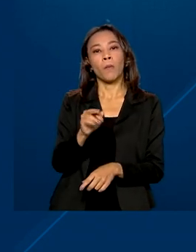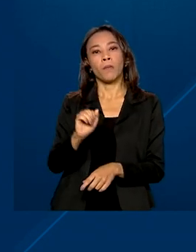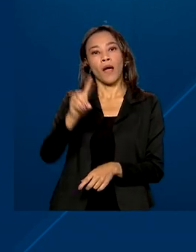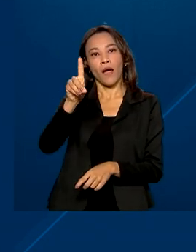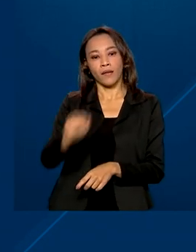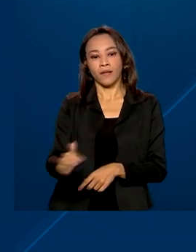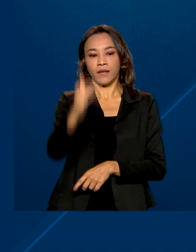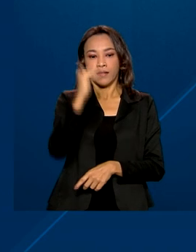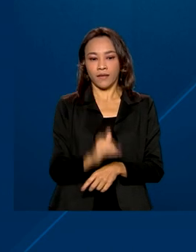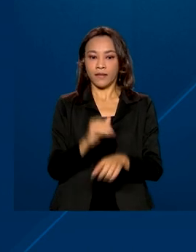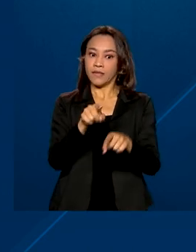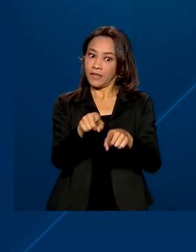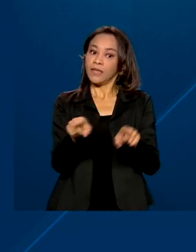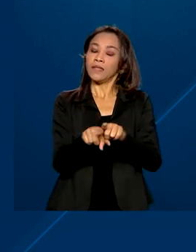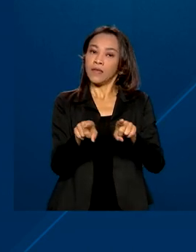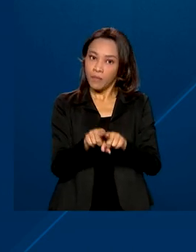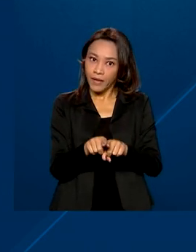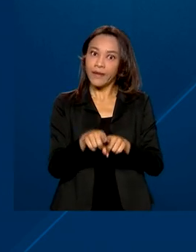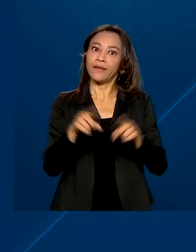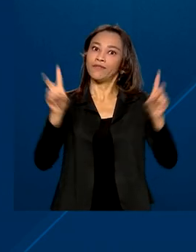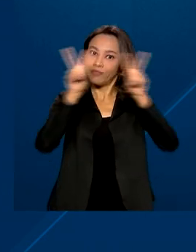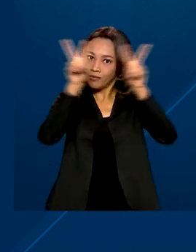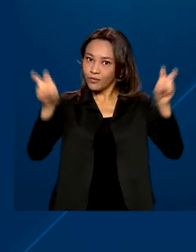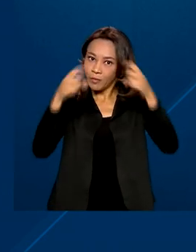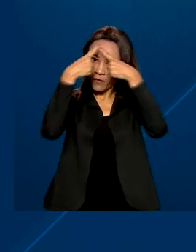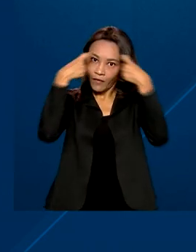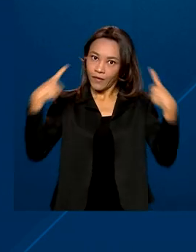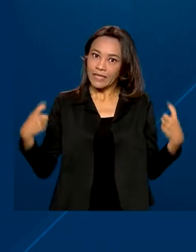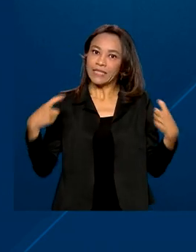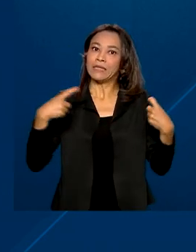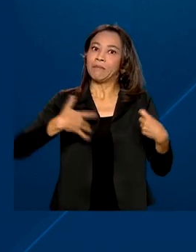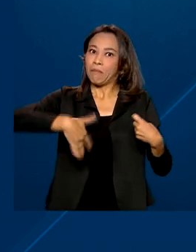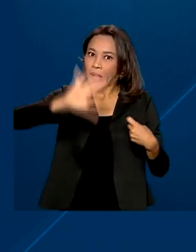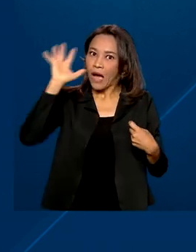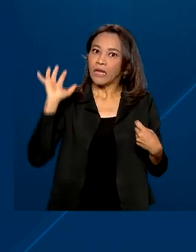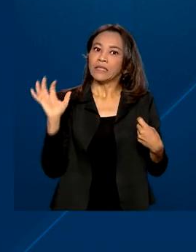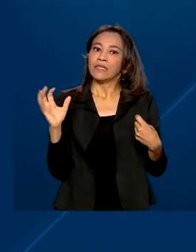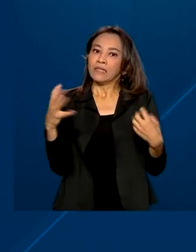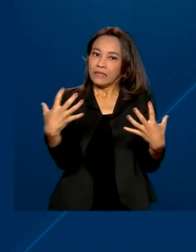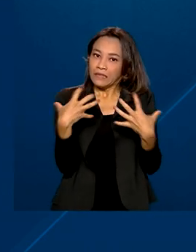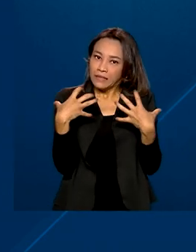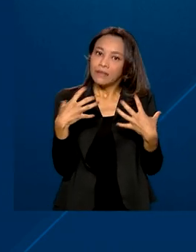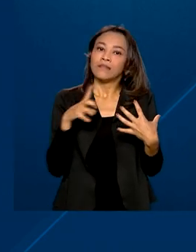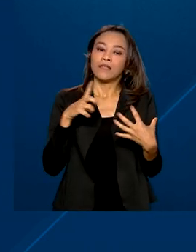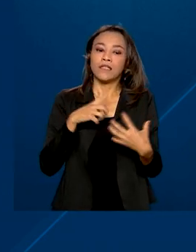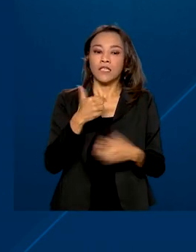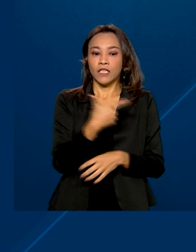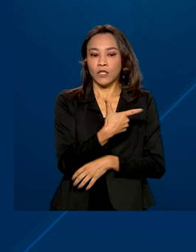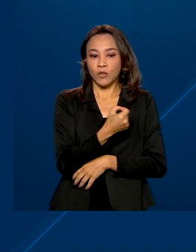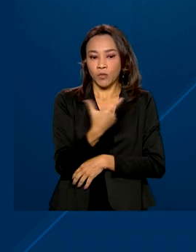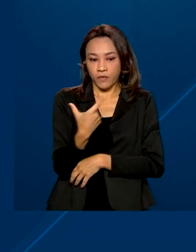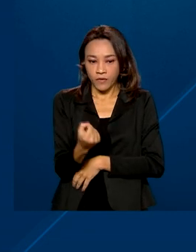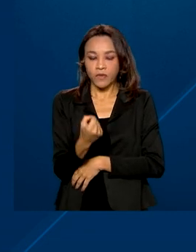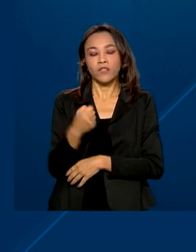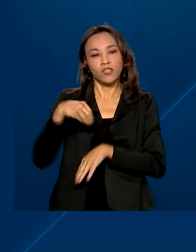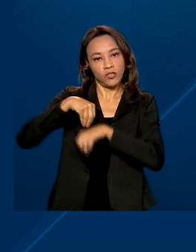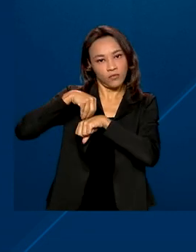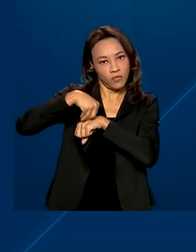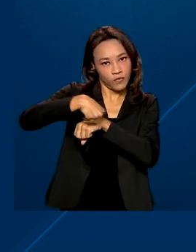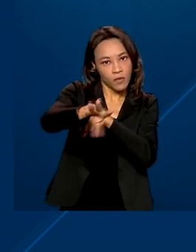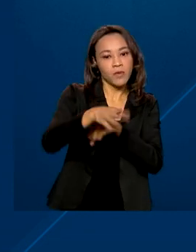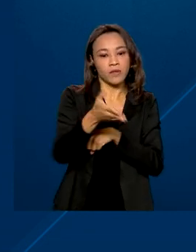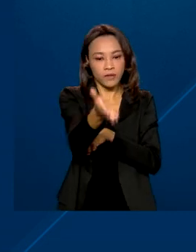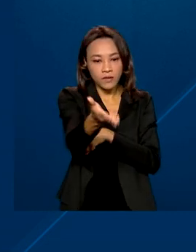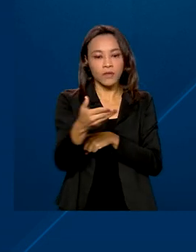brancas. Pretos ou pardos também são mais atingidos pela violência. Em 2020, de acordo com o Atlas da